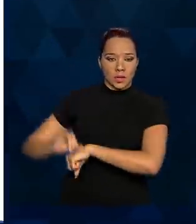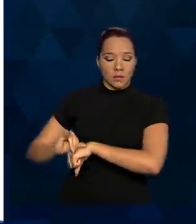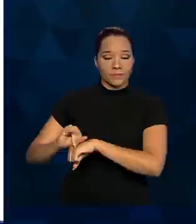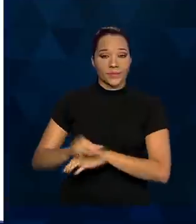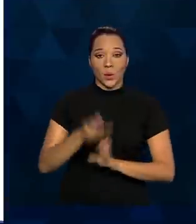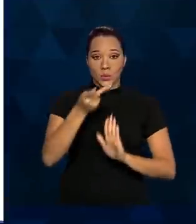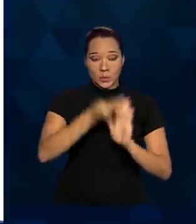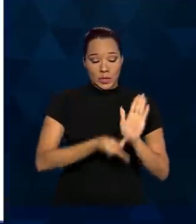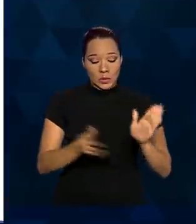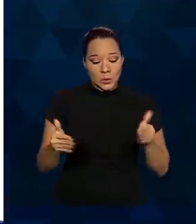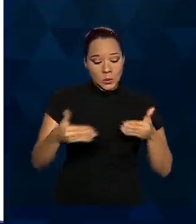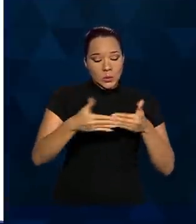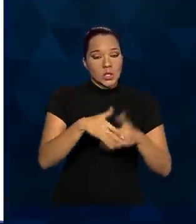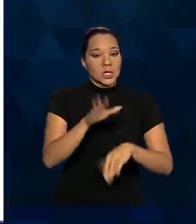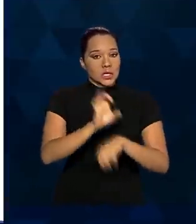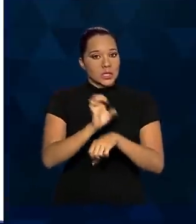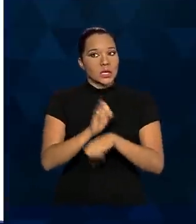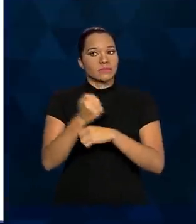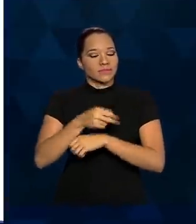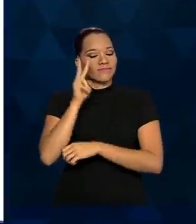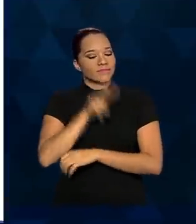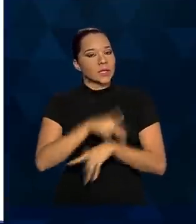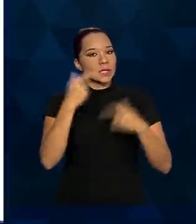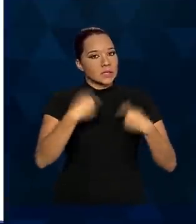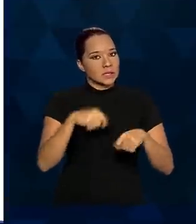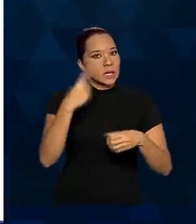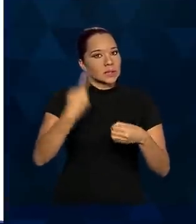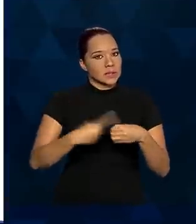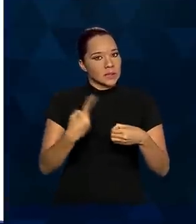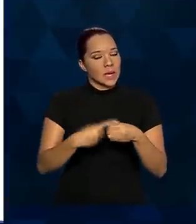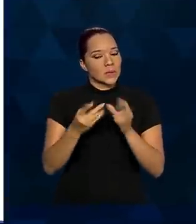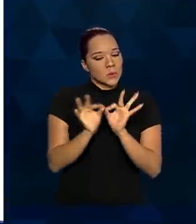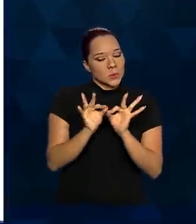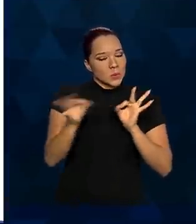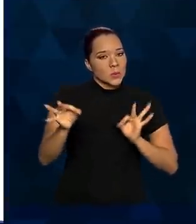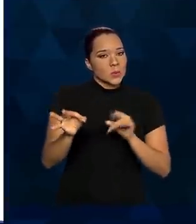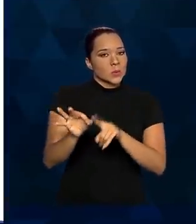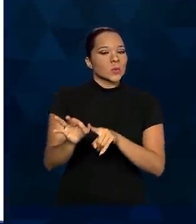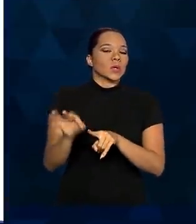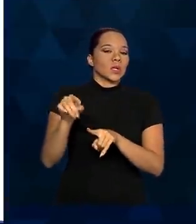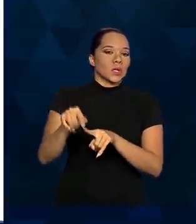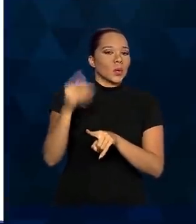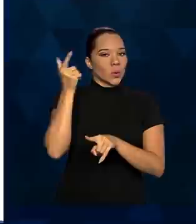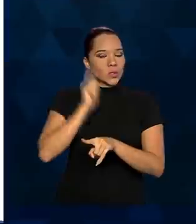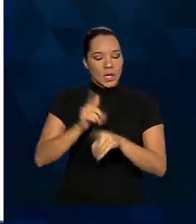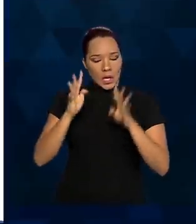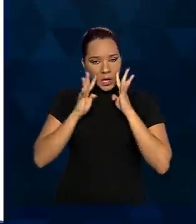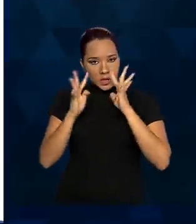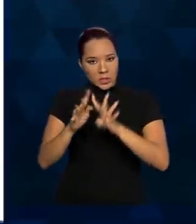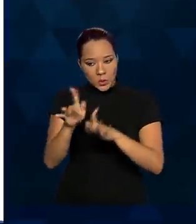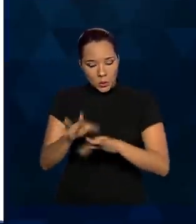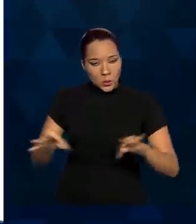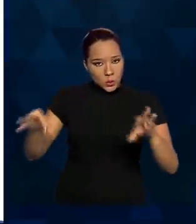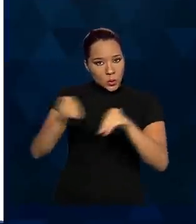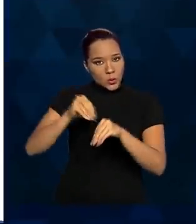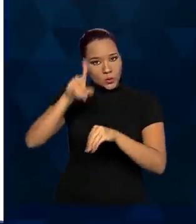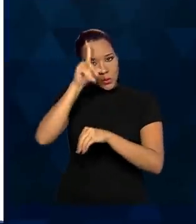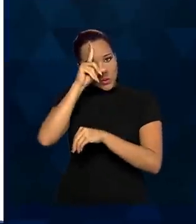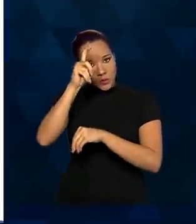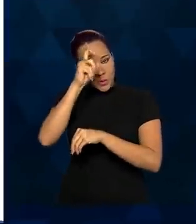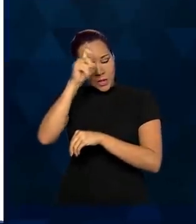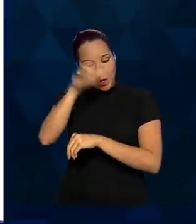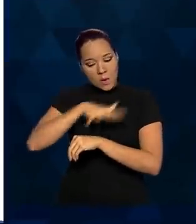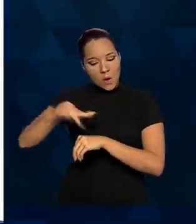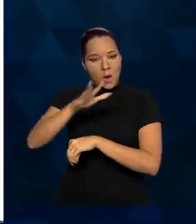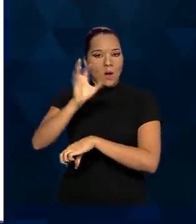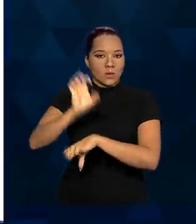contingência de estados deverão considerar as necessidades das cidades do interior, de forma que atendam a todos os hospitais na